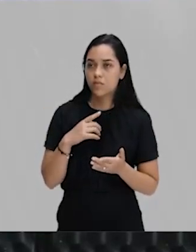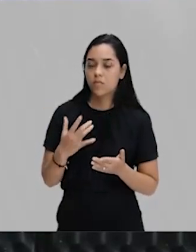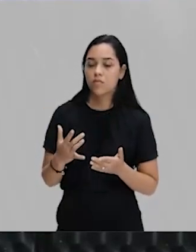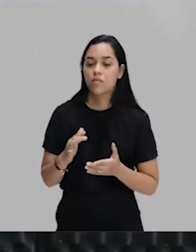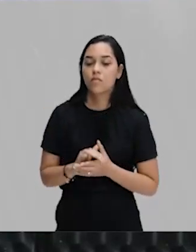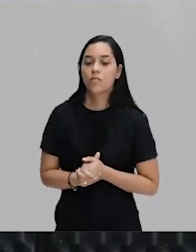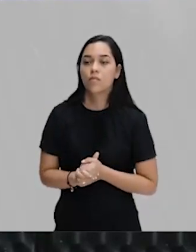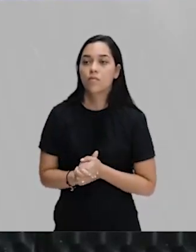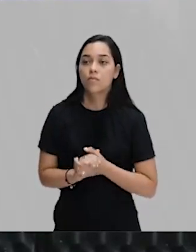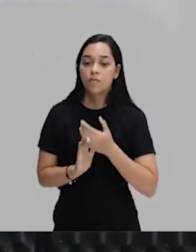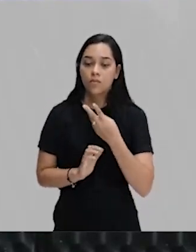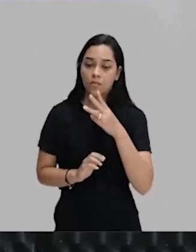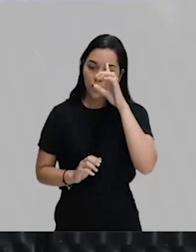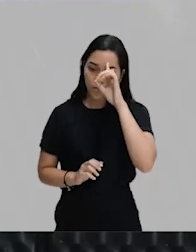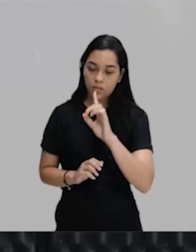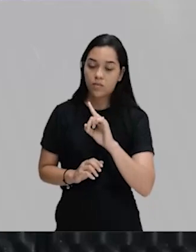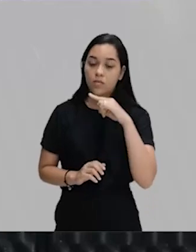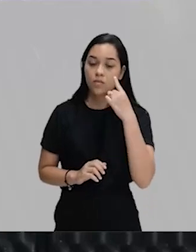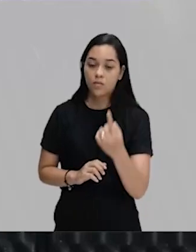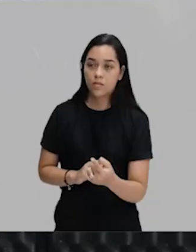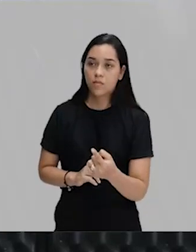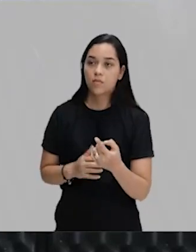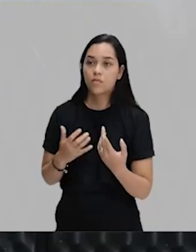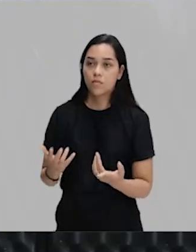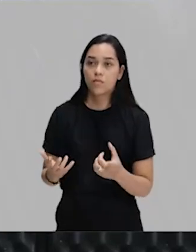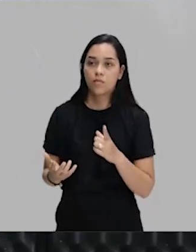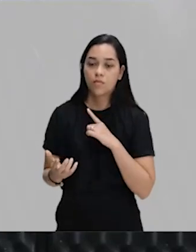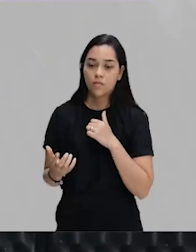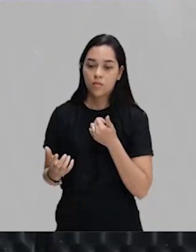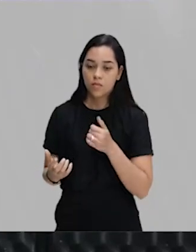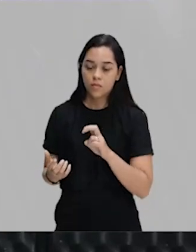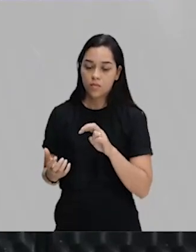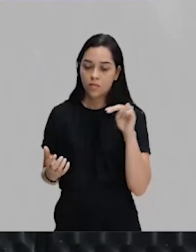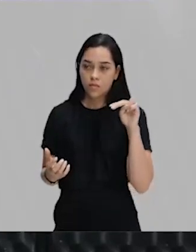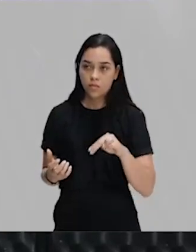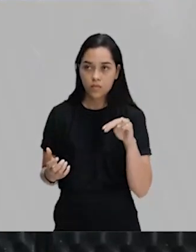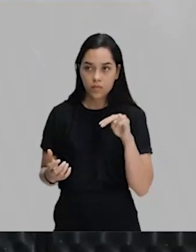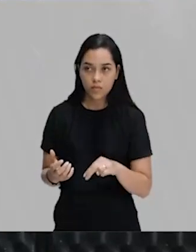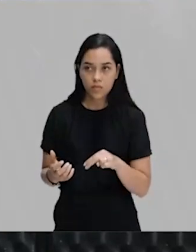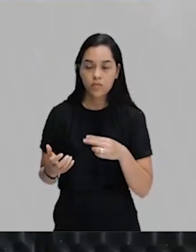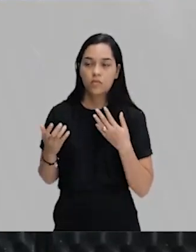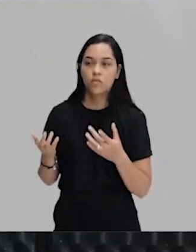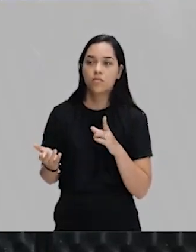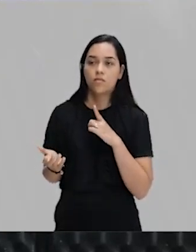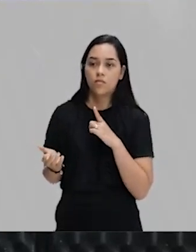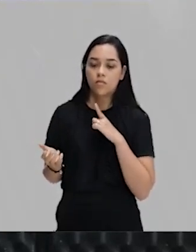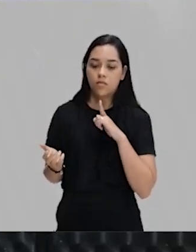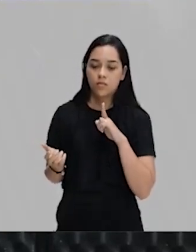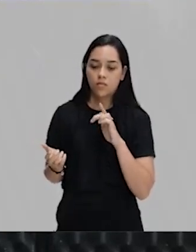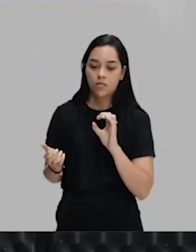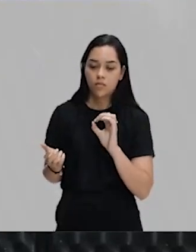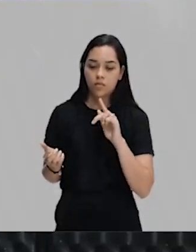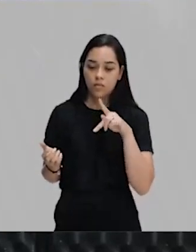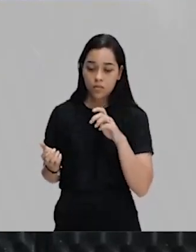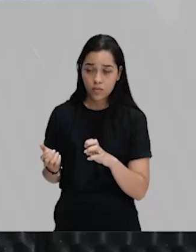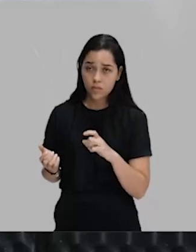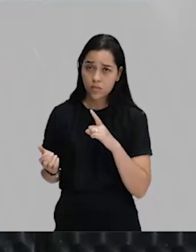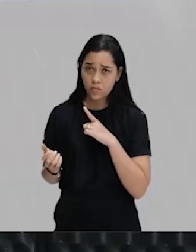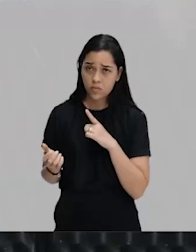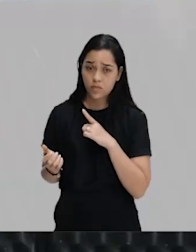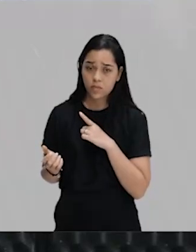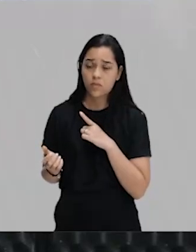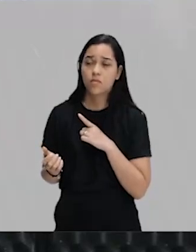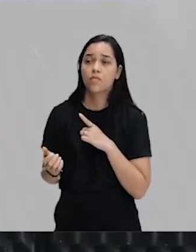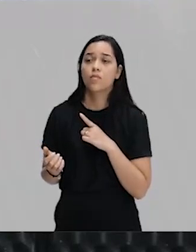Aristide Lobo, três dias após o 15 de novembro, três dias após o golpe da proclamação da república,